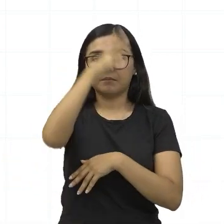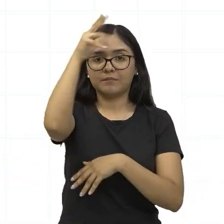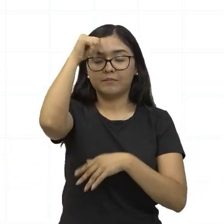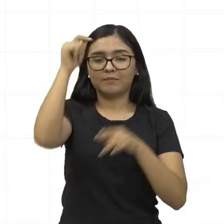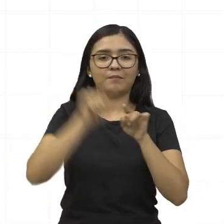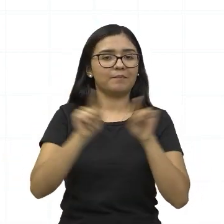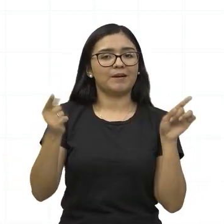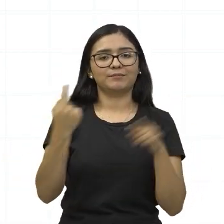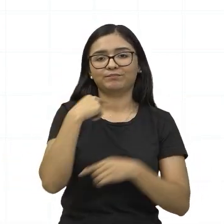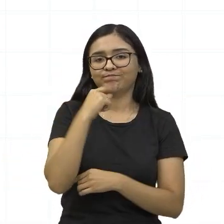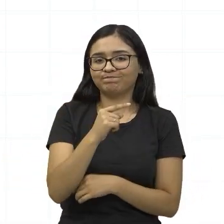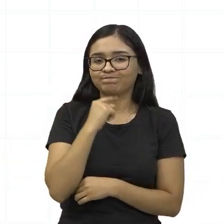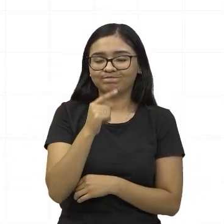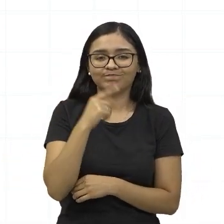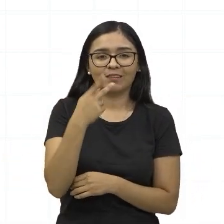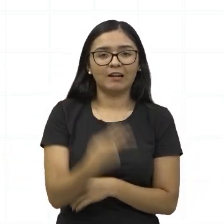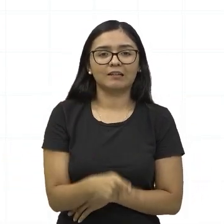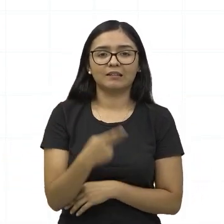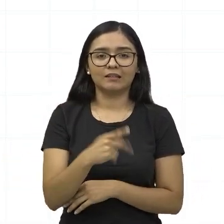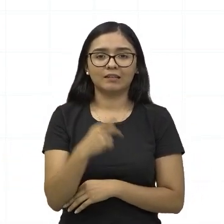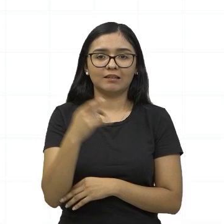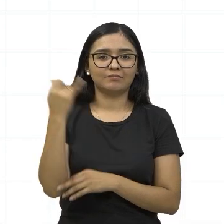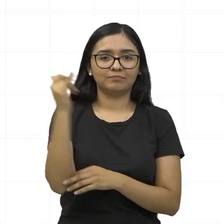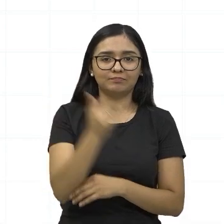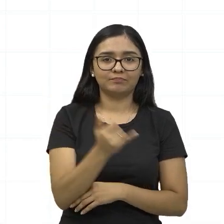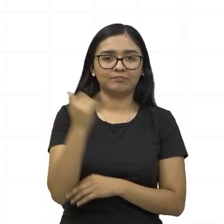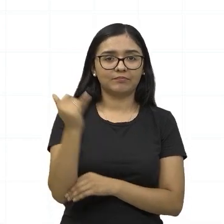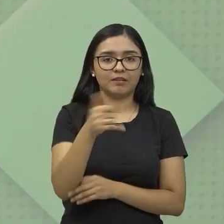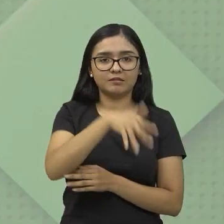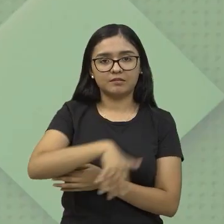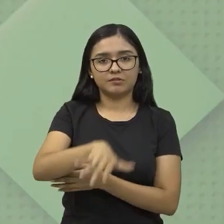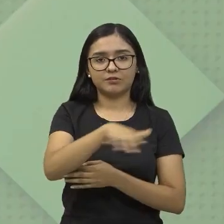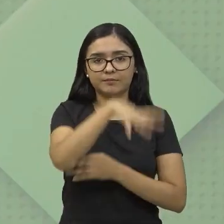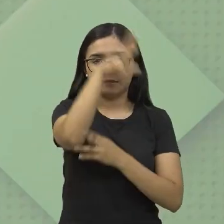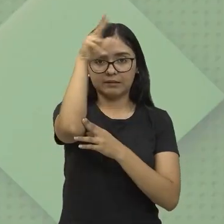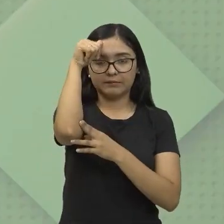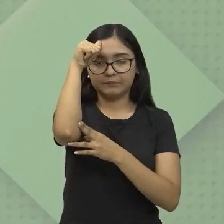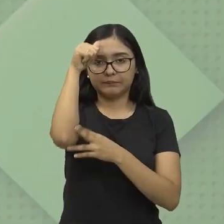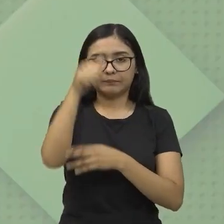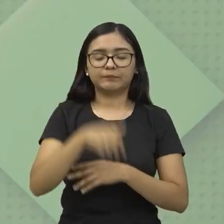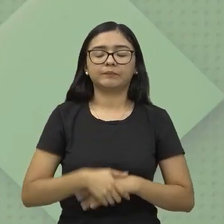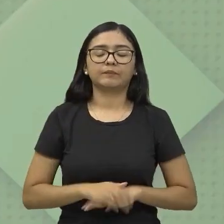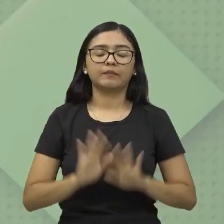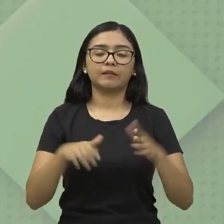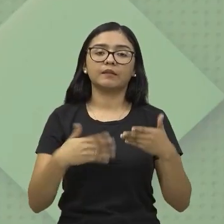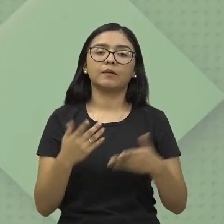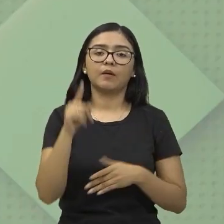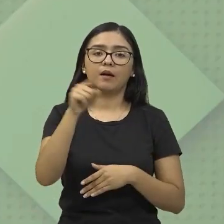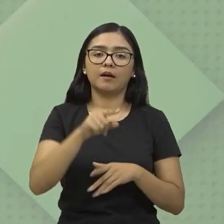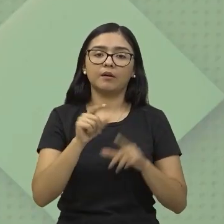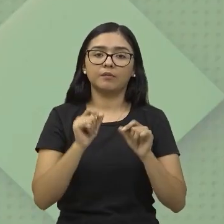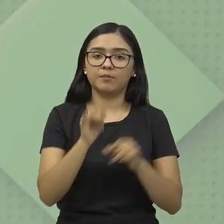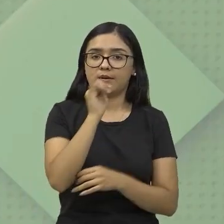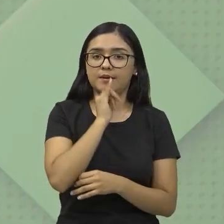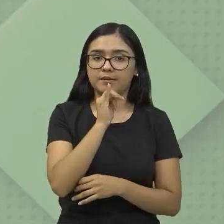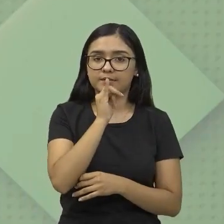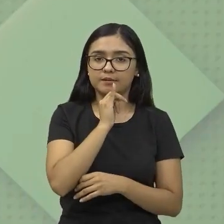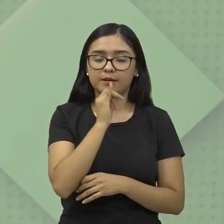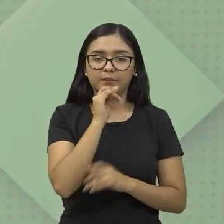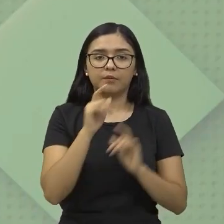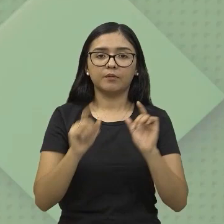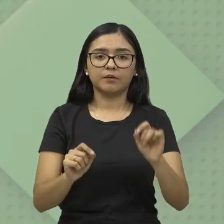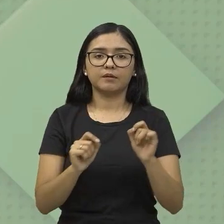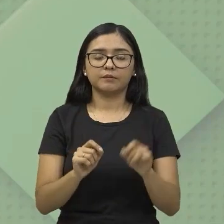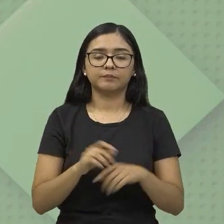não supre, né, a necessidade de energia nessa região, certo? Então, esse é um dos primeiros exemplos aí sobre